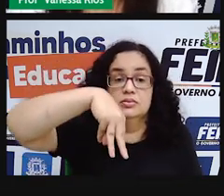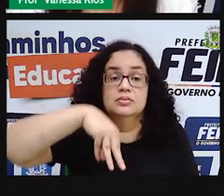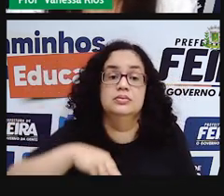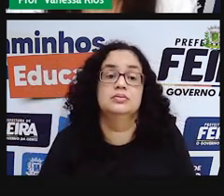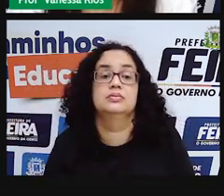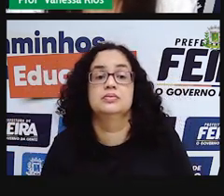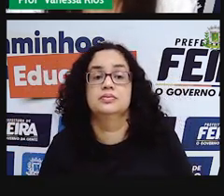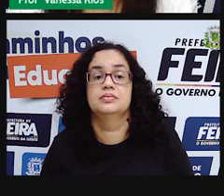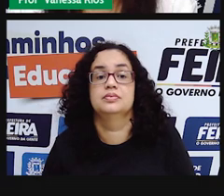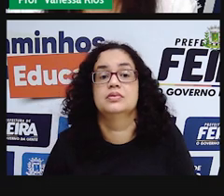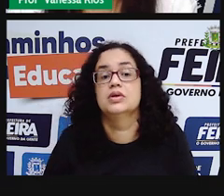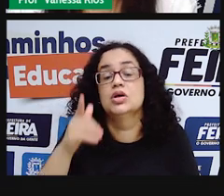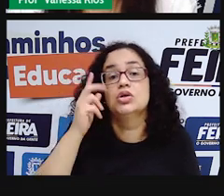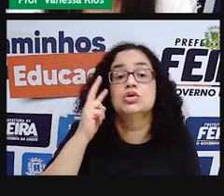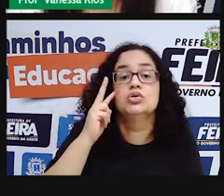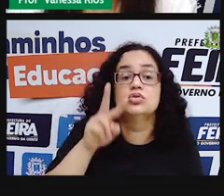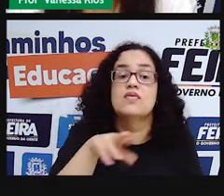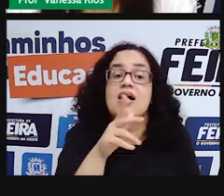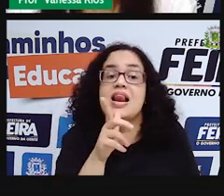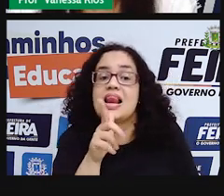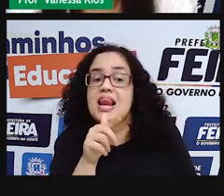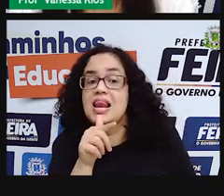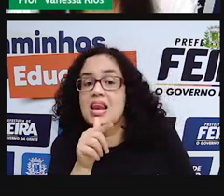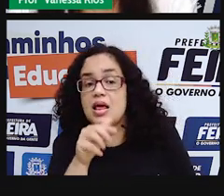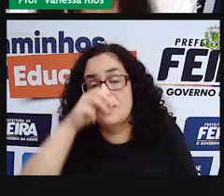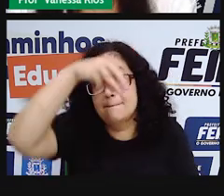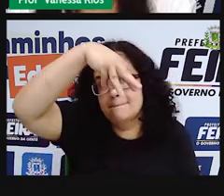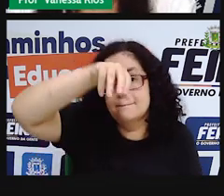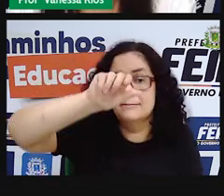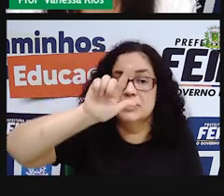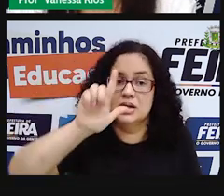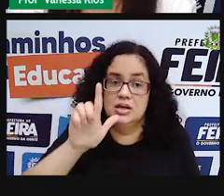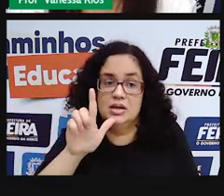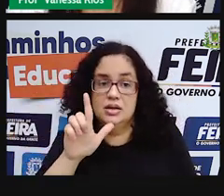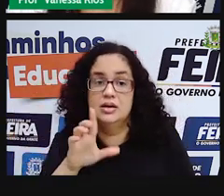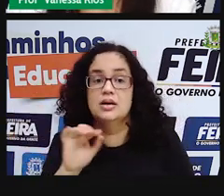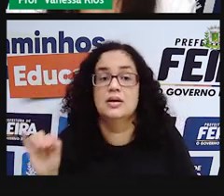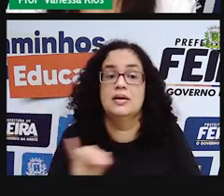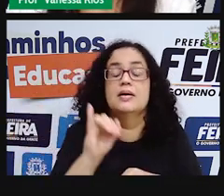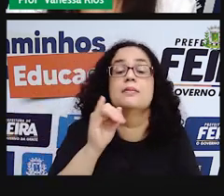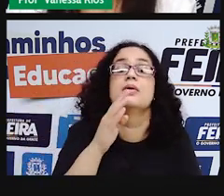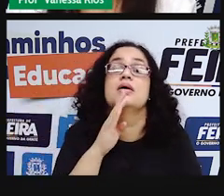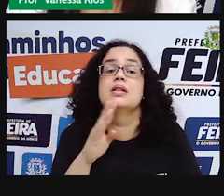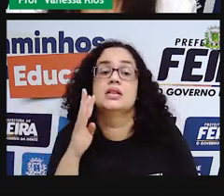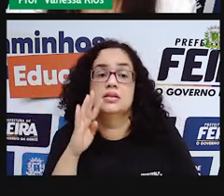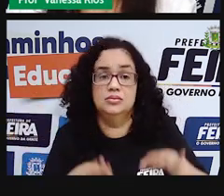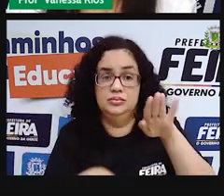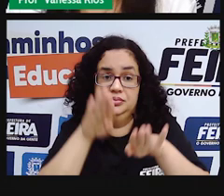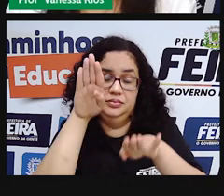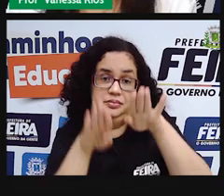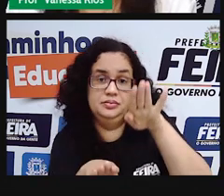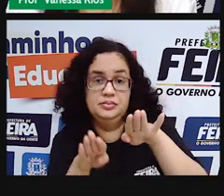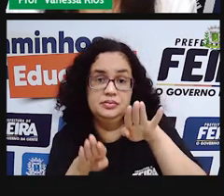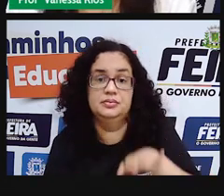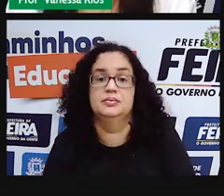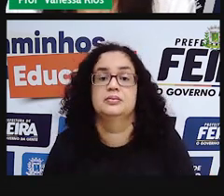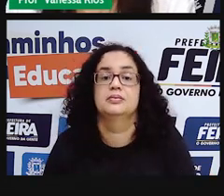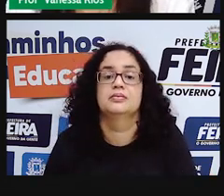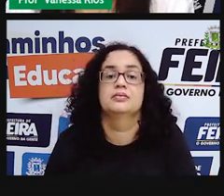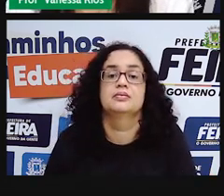né? E a gente viu que o litro, que o mililitro são as unidades principais quando a gente quer medir capacidade, né?